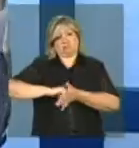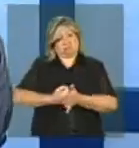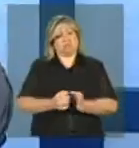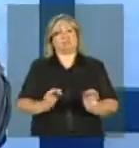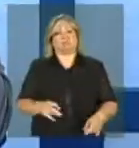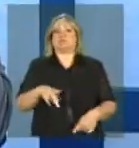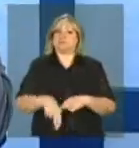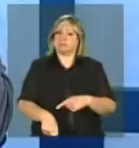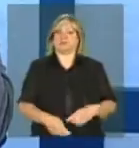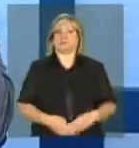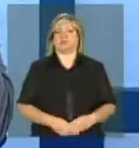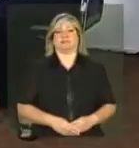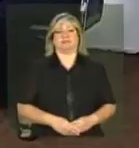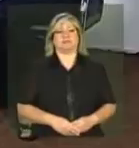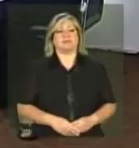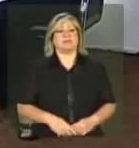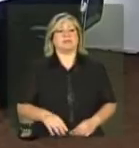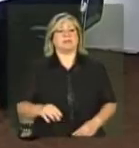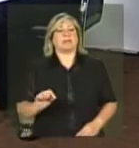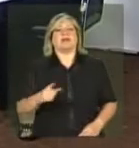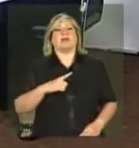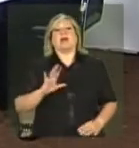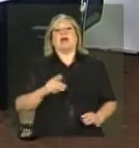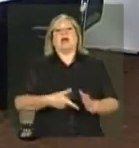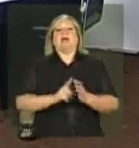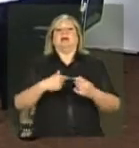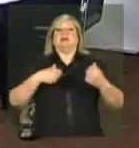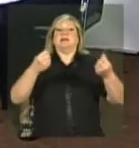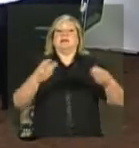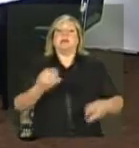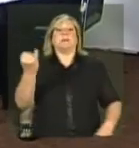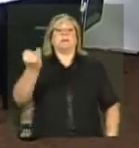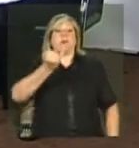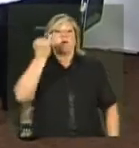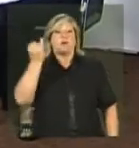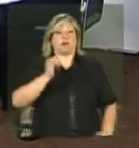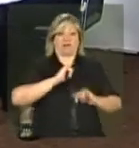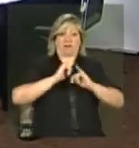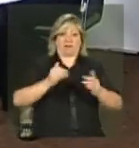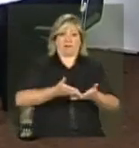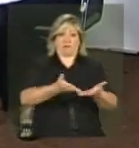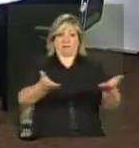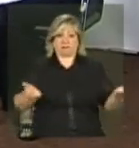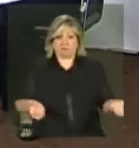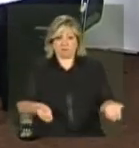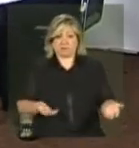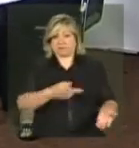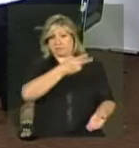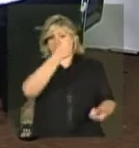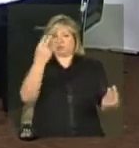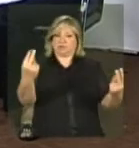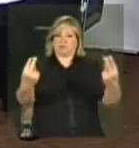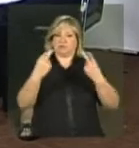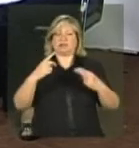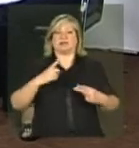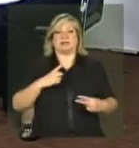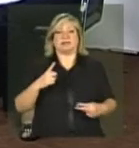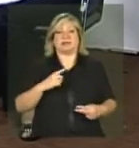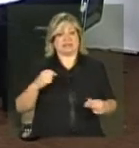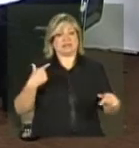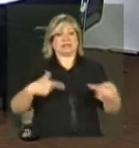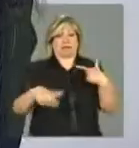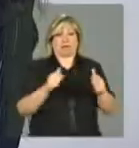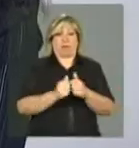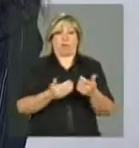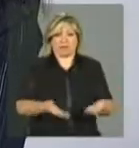Socorro. Pegando o gancho, aqui na fala do Daniel, é importante colocar para vocês, para todos os gestores que estão nos assistindo, que